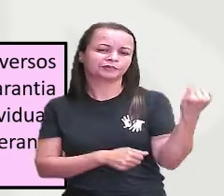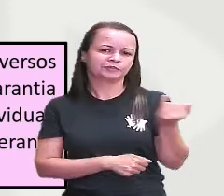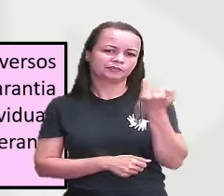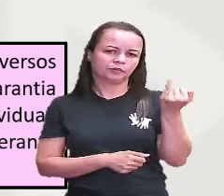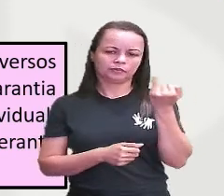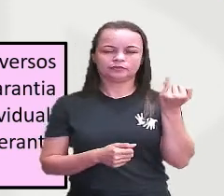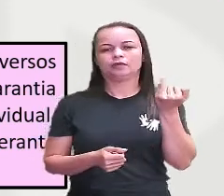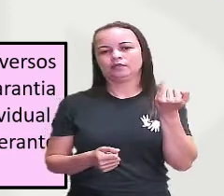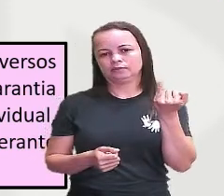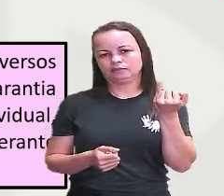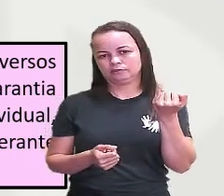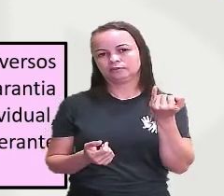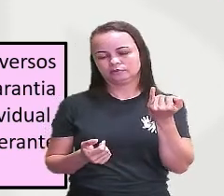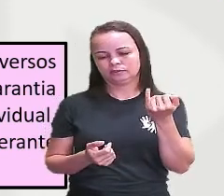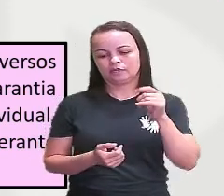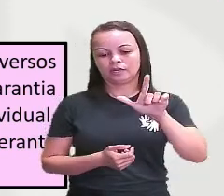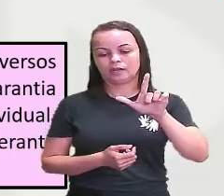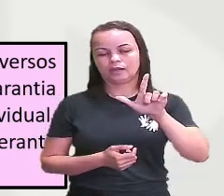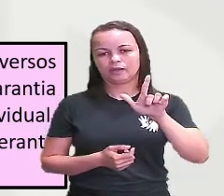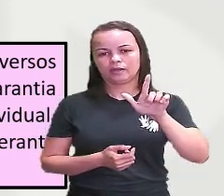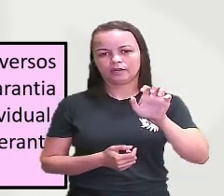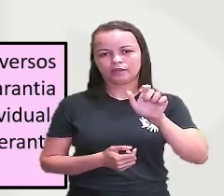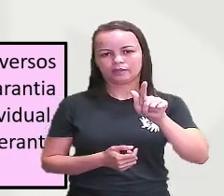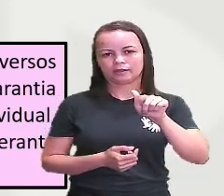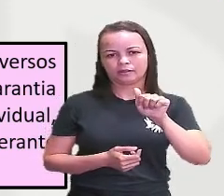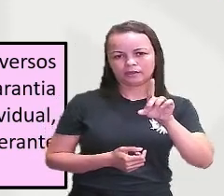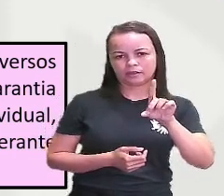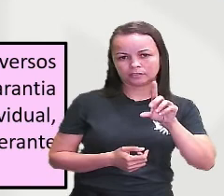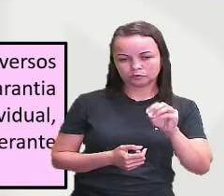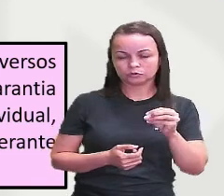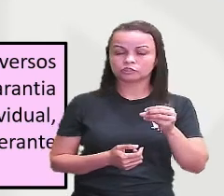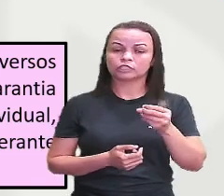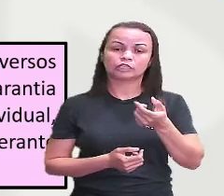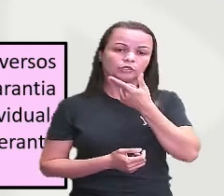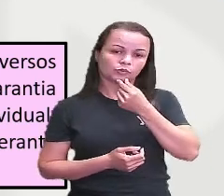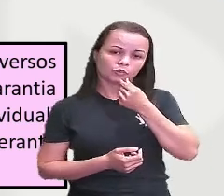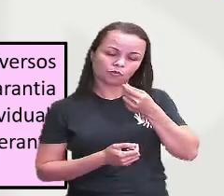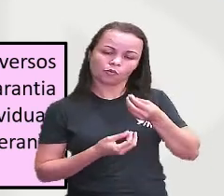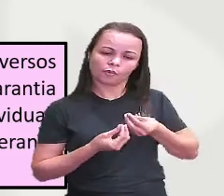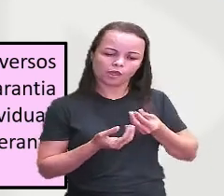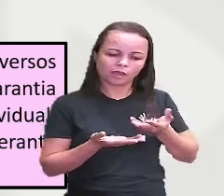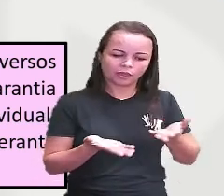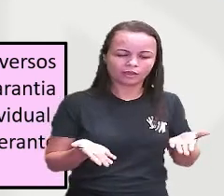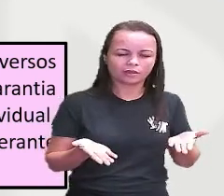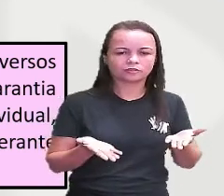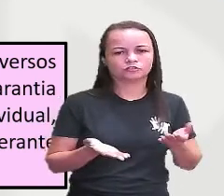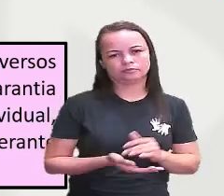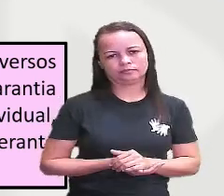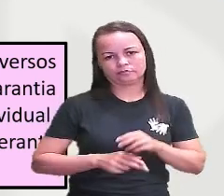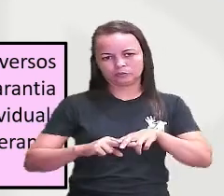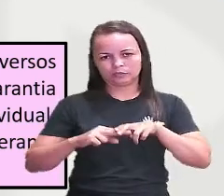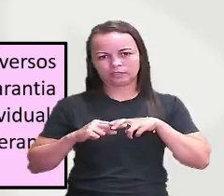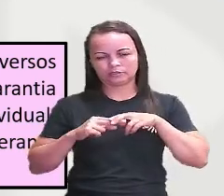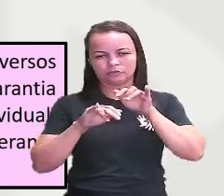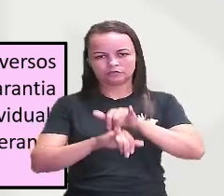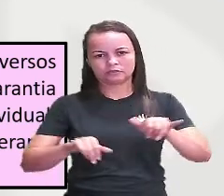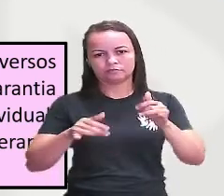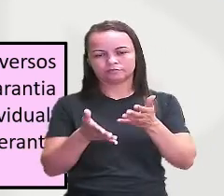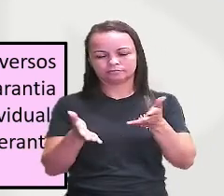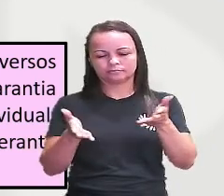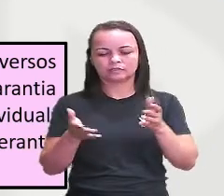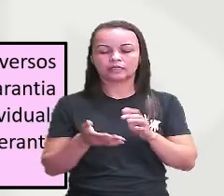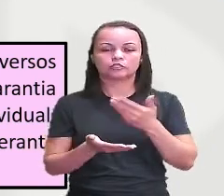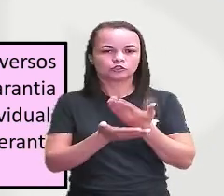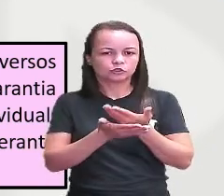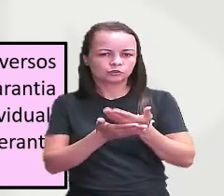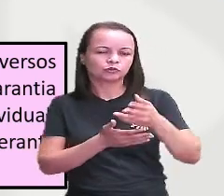importantes que o Napoleão deixou por isso que eu disse a vocês gente que a gente estuda a